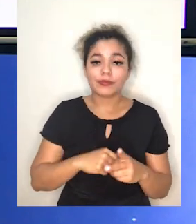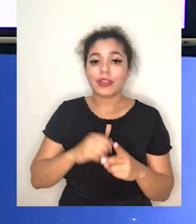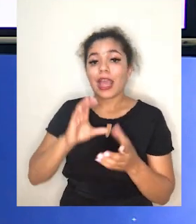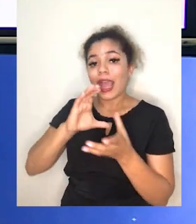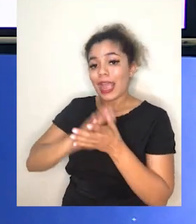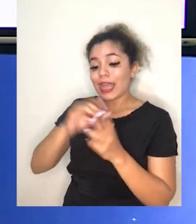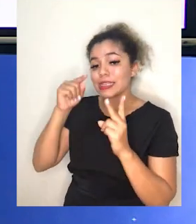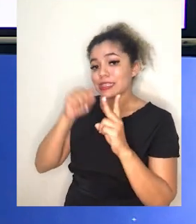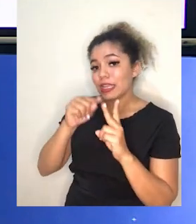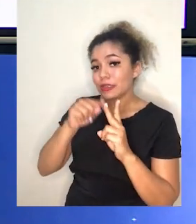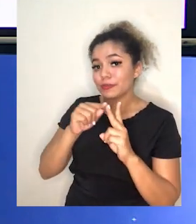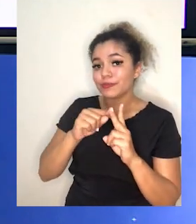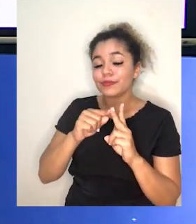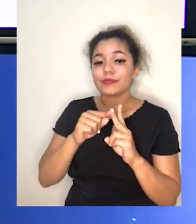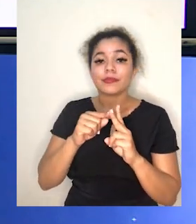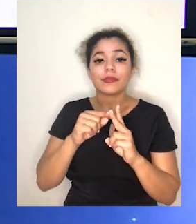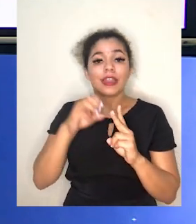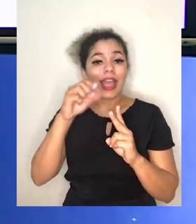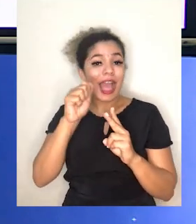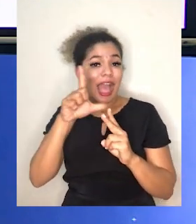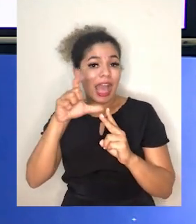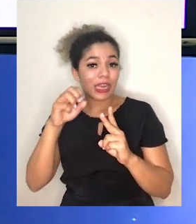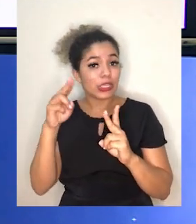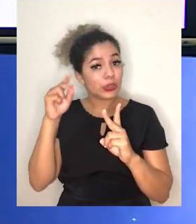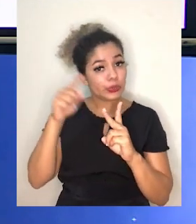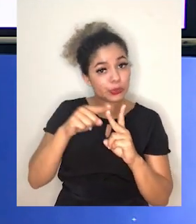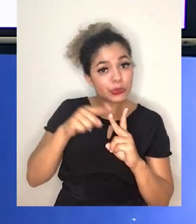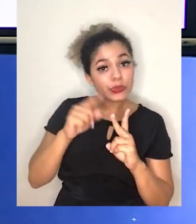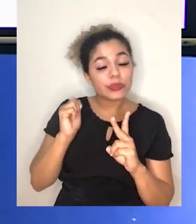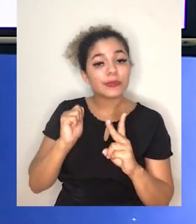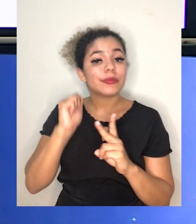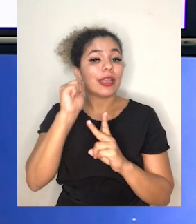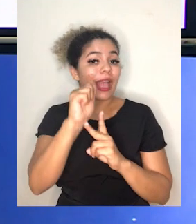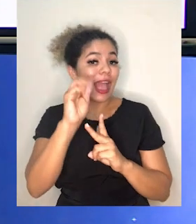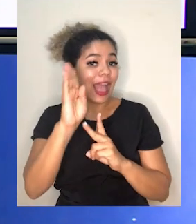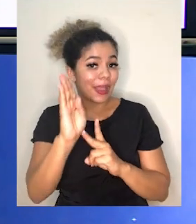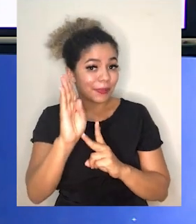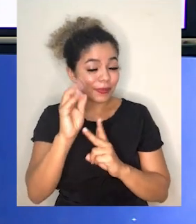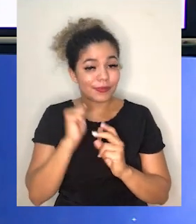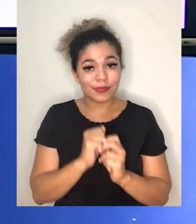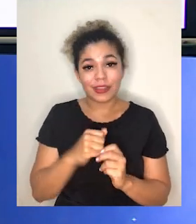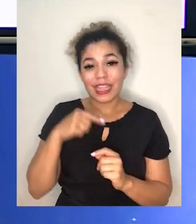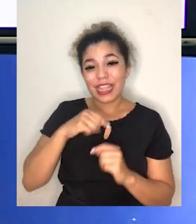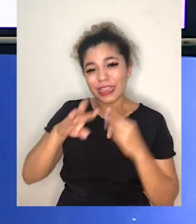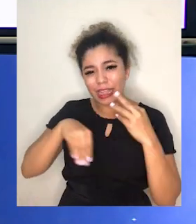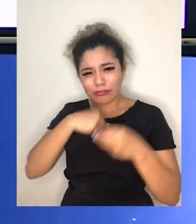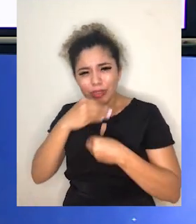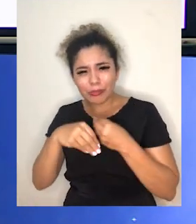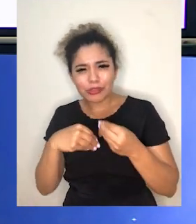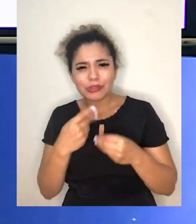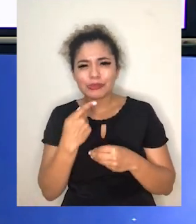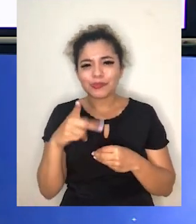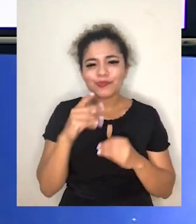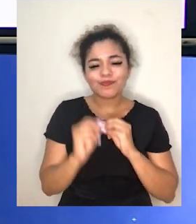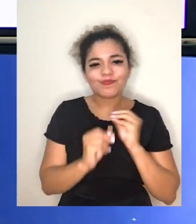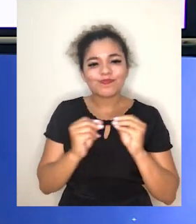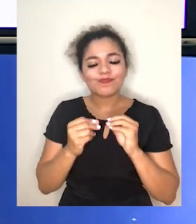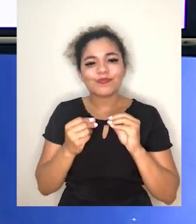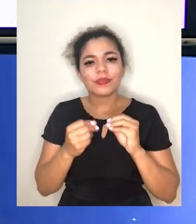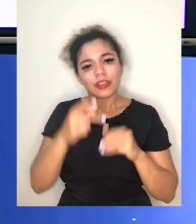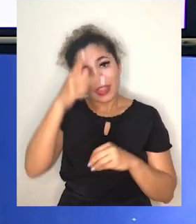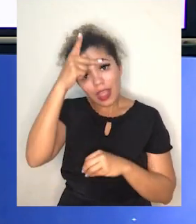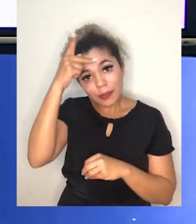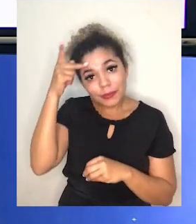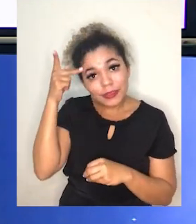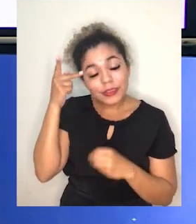casado com Aline, do tipo AB. Nesse cruzamento, nós temos o